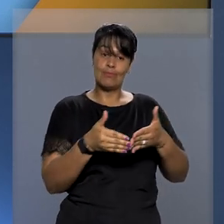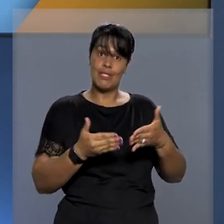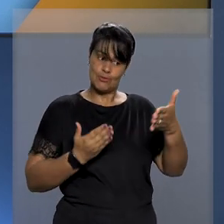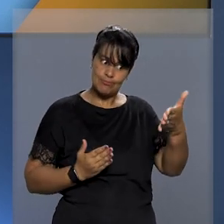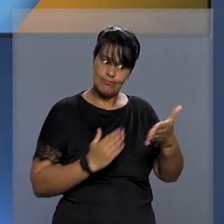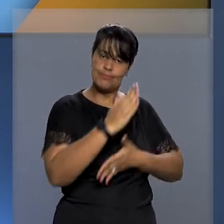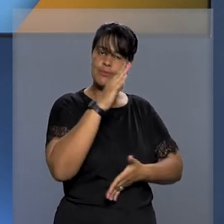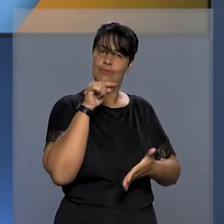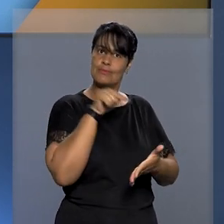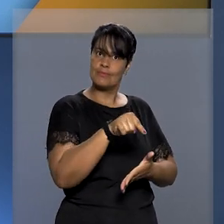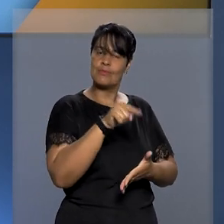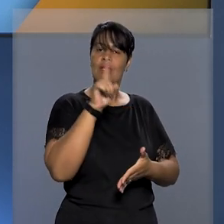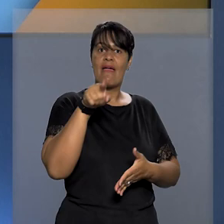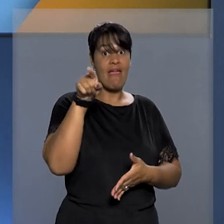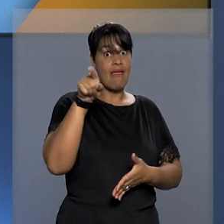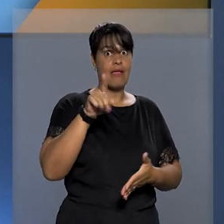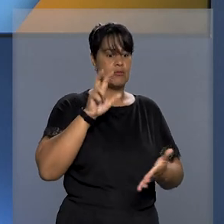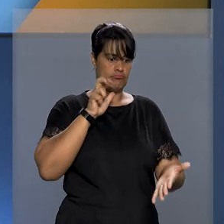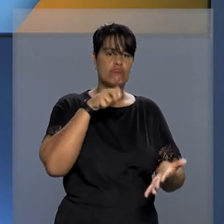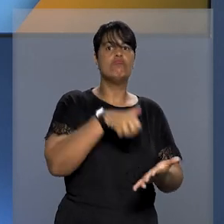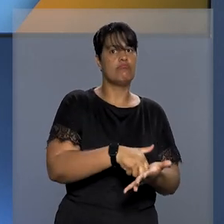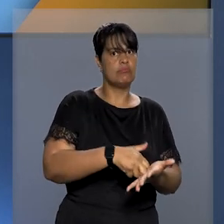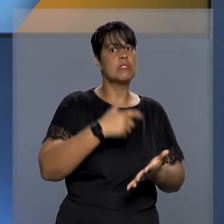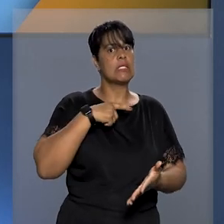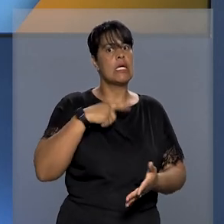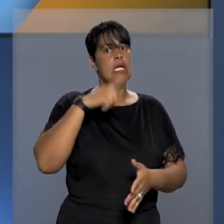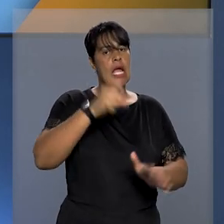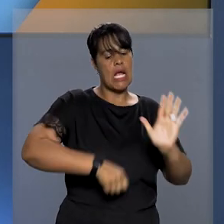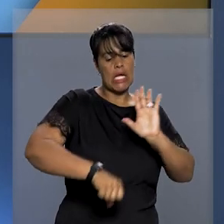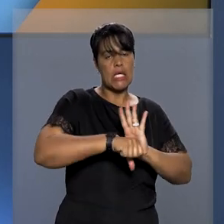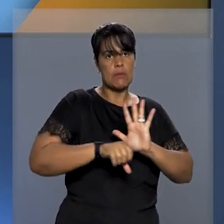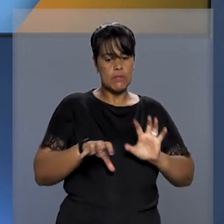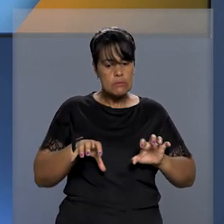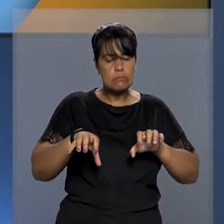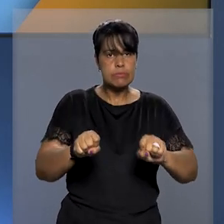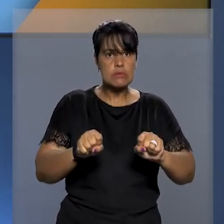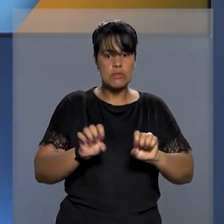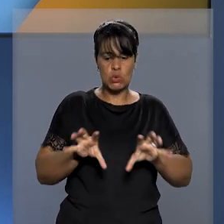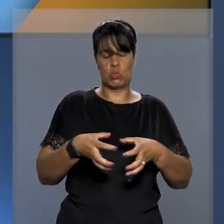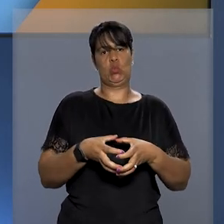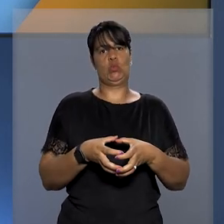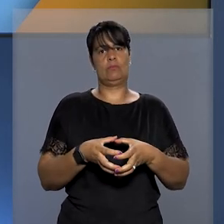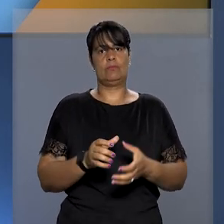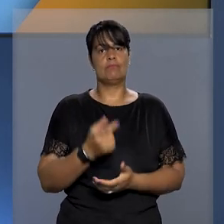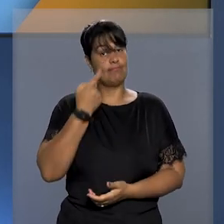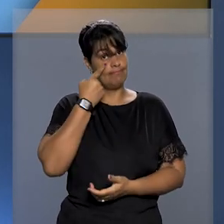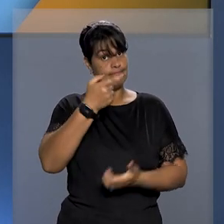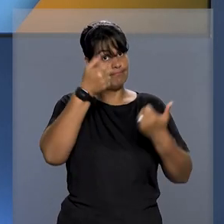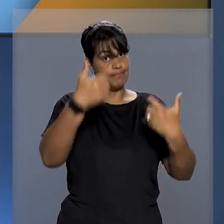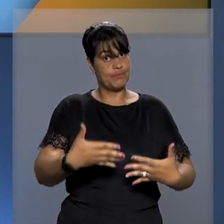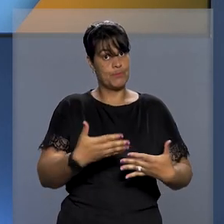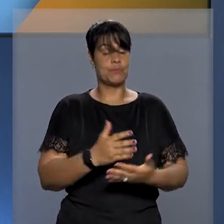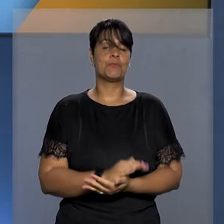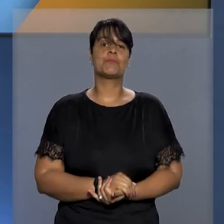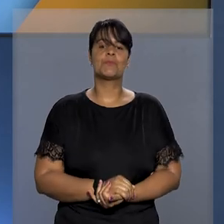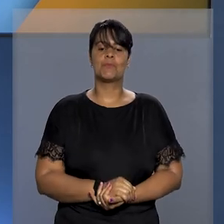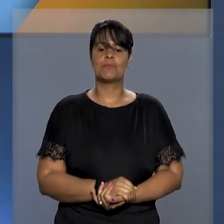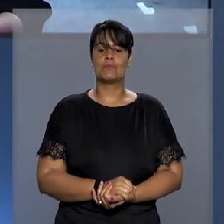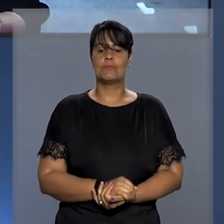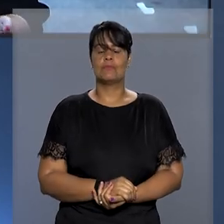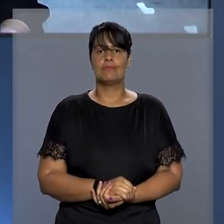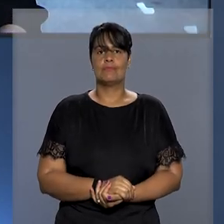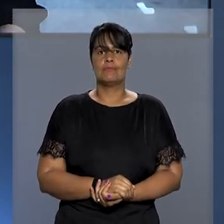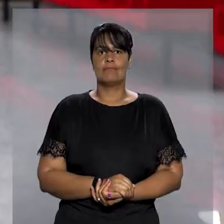homologação da sentença que condenou o atleta pelo crime de estupro coletivo. Repórter Lia Mara Mendes.